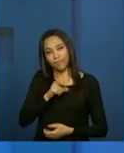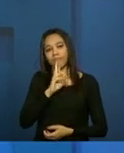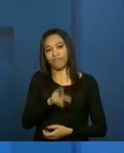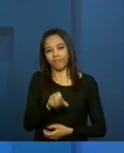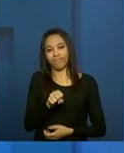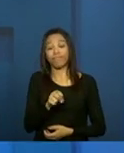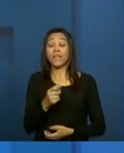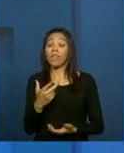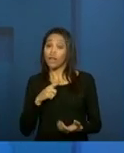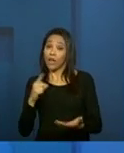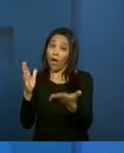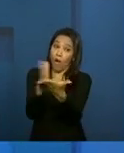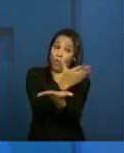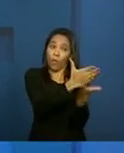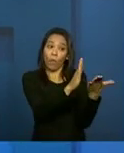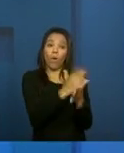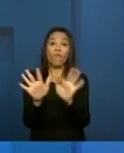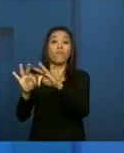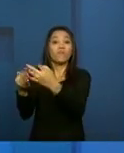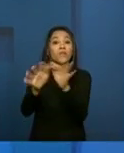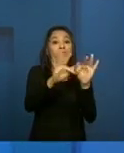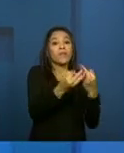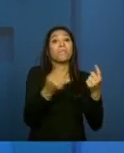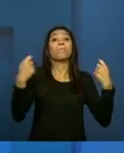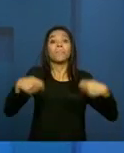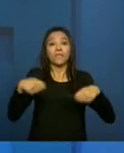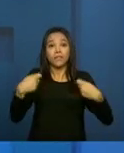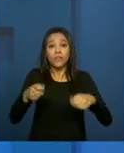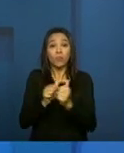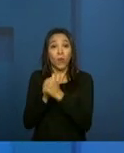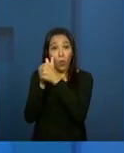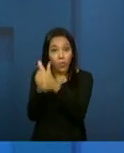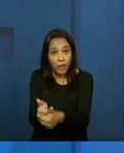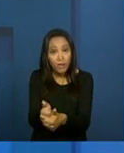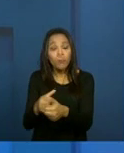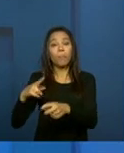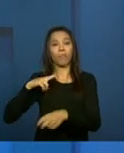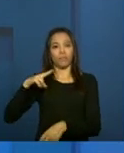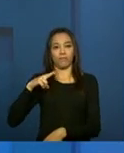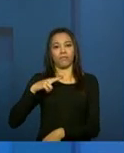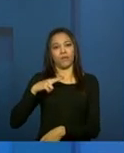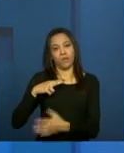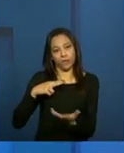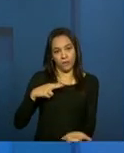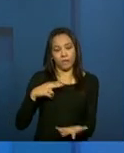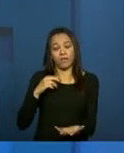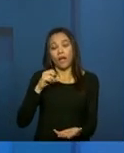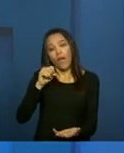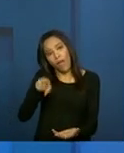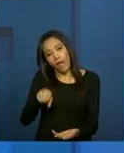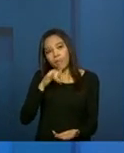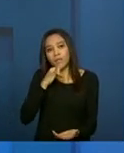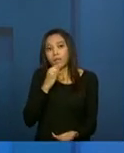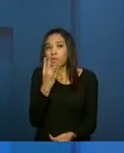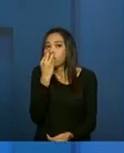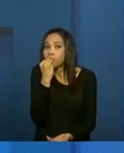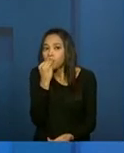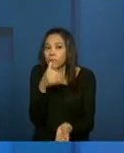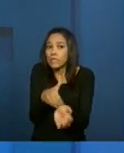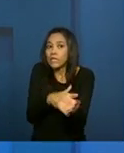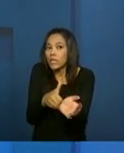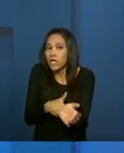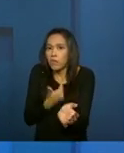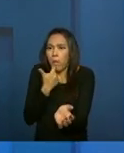existem alguns casos que as famílias realmente precisam de um acompanhamento individualizado. Aí são situações de sigilo, onde há